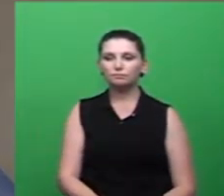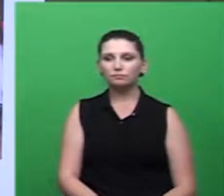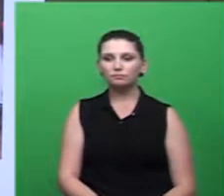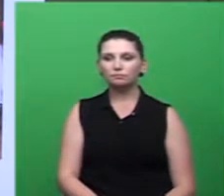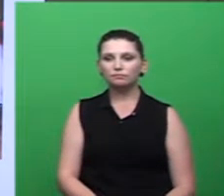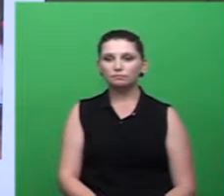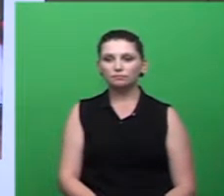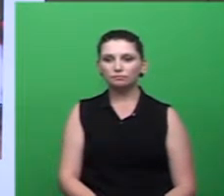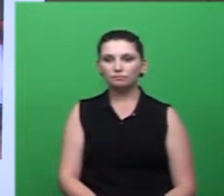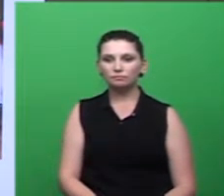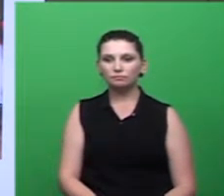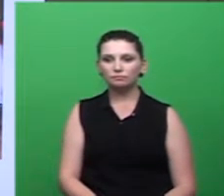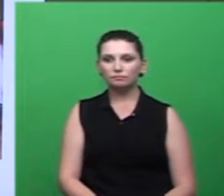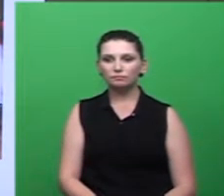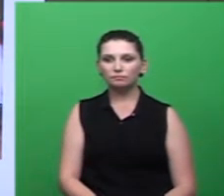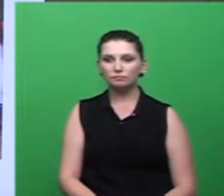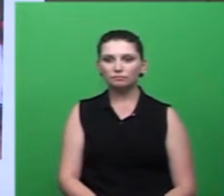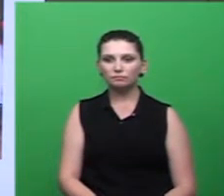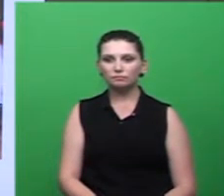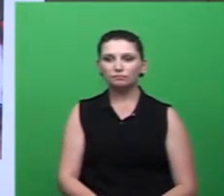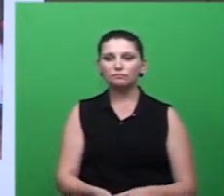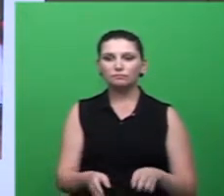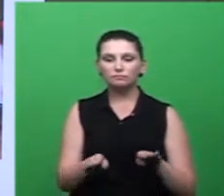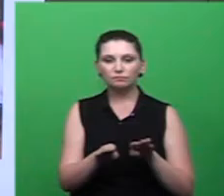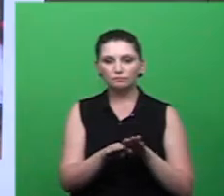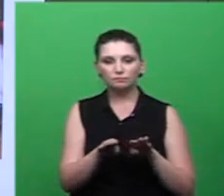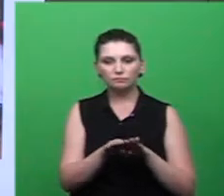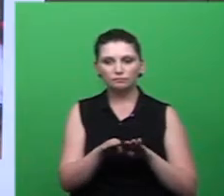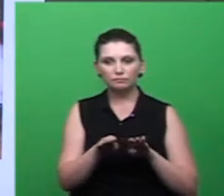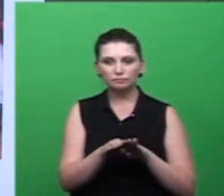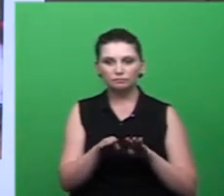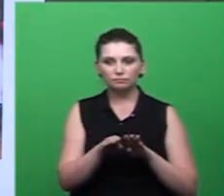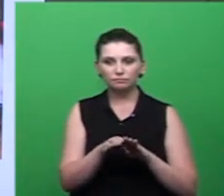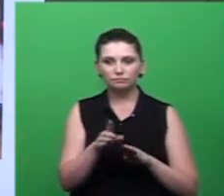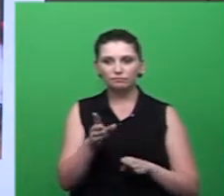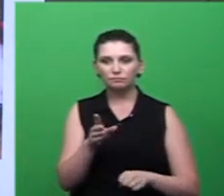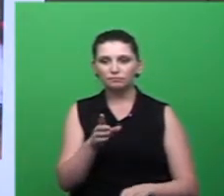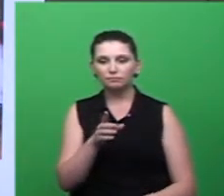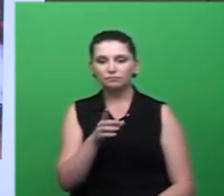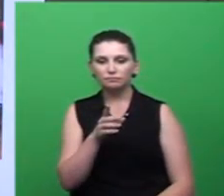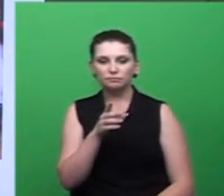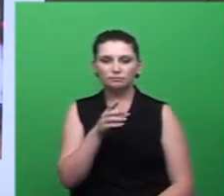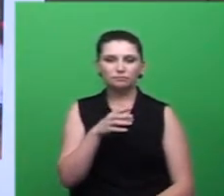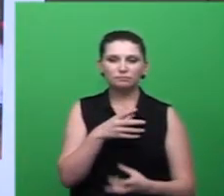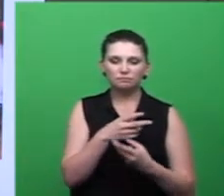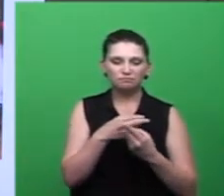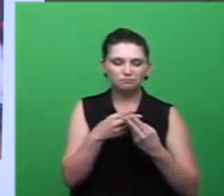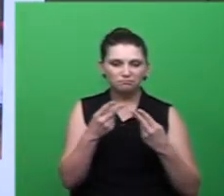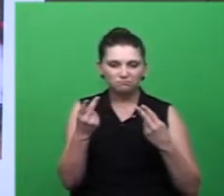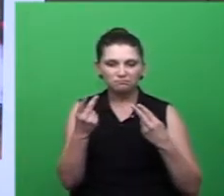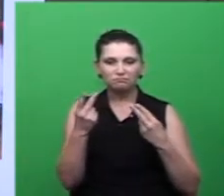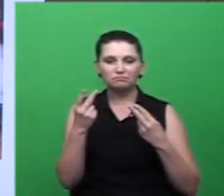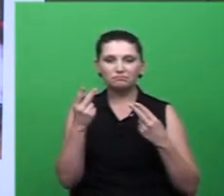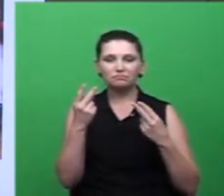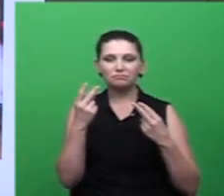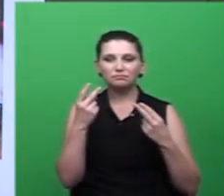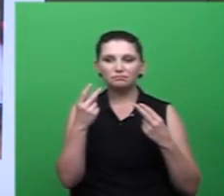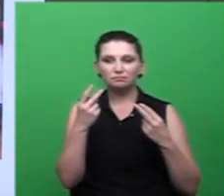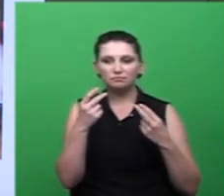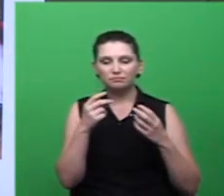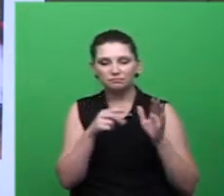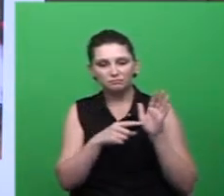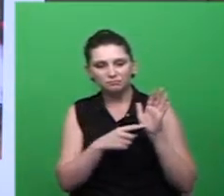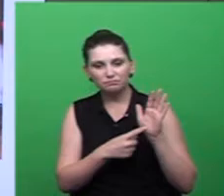Os anos iniciais, então, confecção de cartazes, passeatas, né, no entorno da escola, panfletagem,